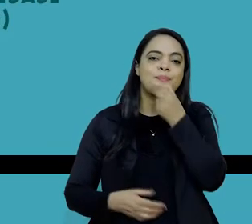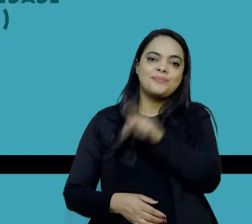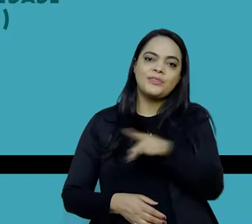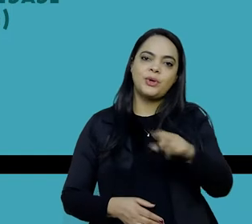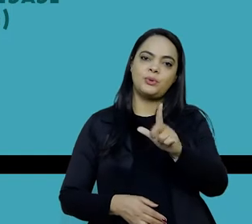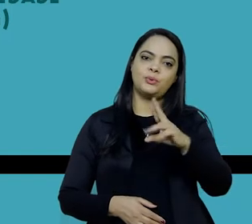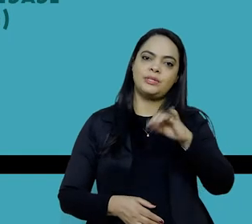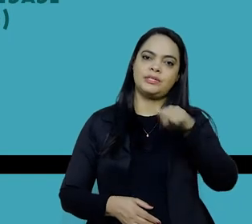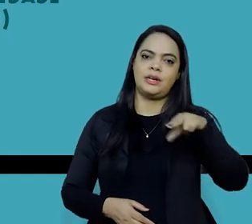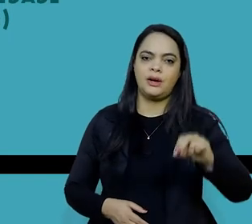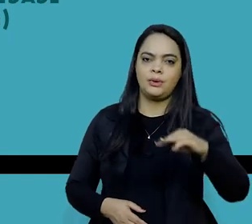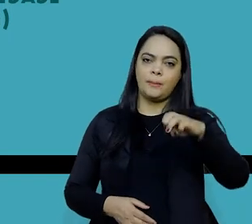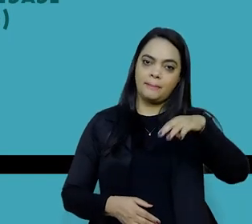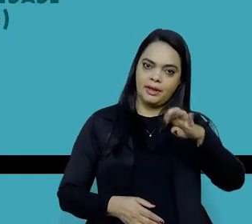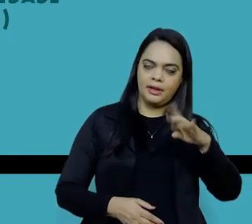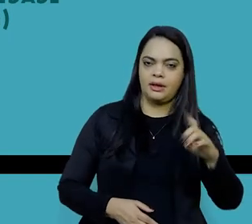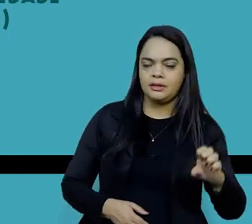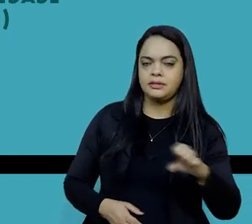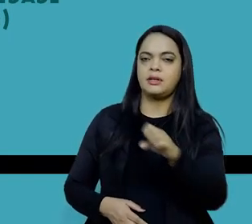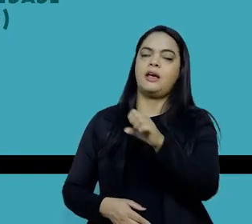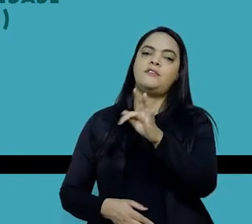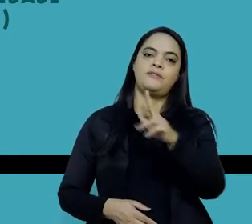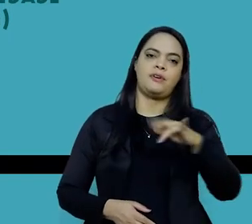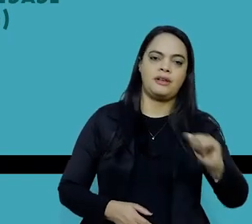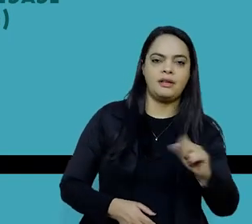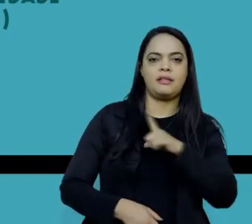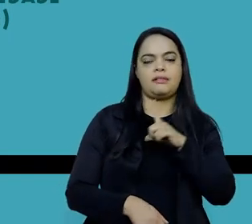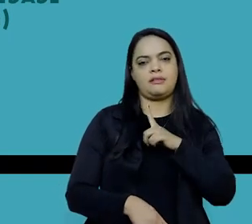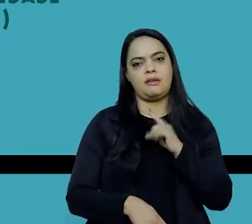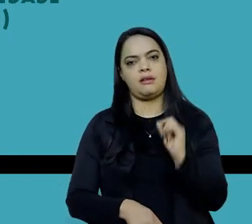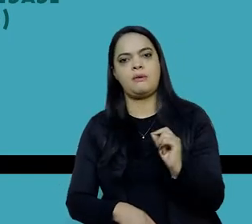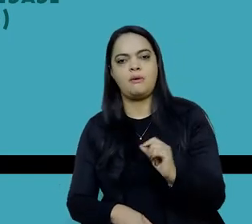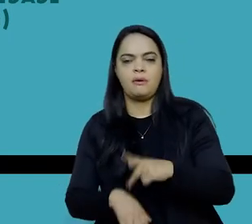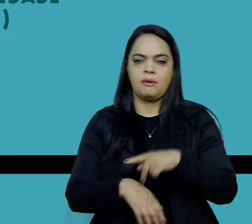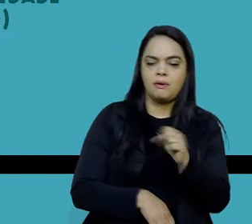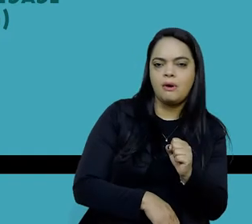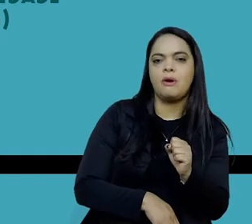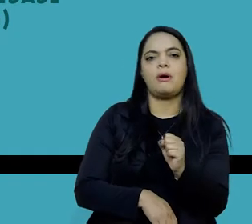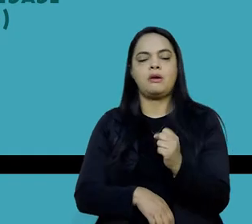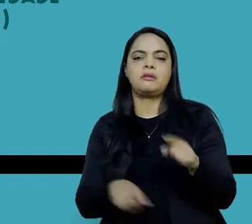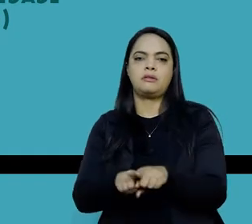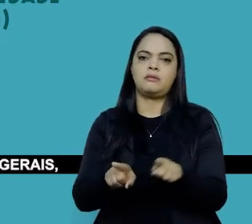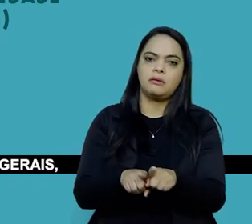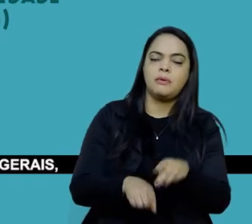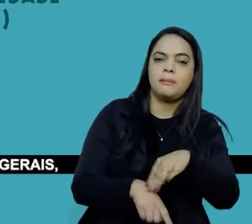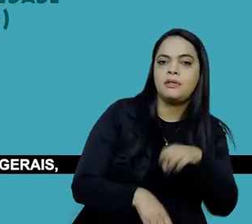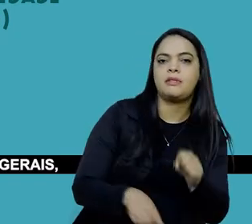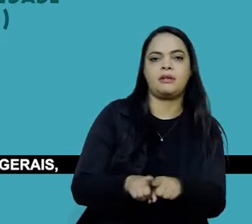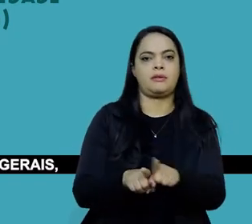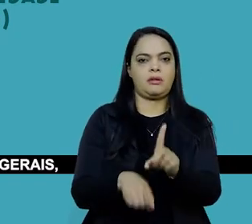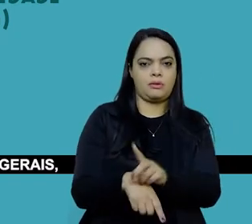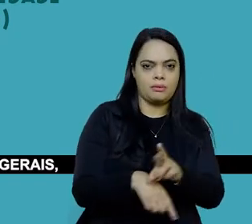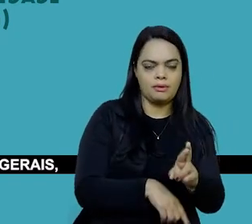Faria Filho, possui graduação em pedagogia, mestrado em educação e doutorado em educação. É